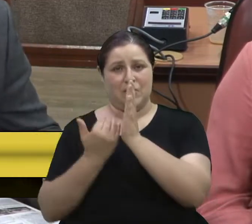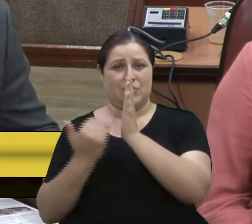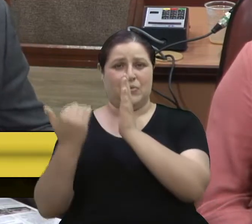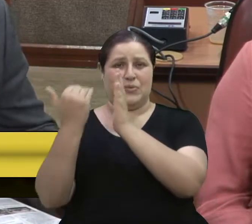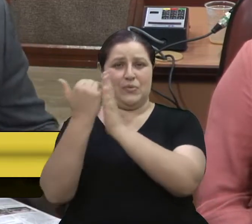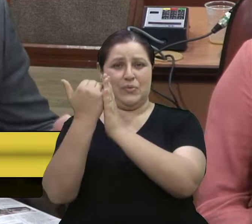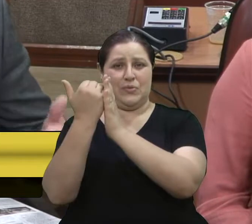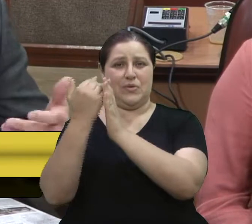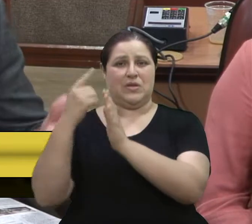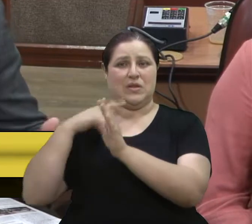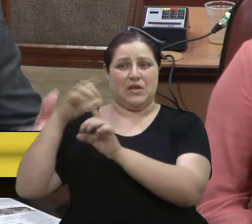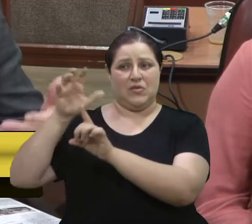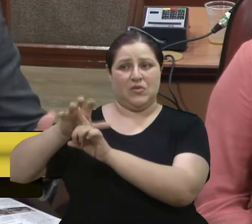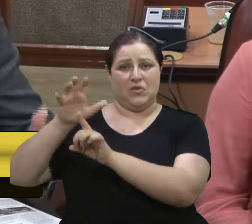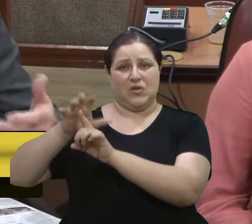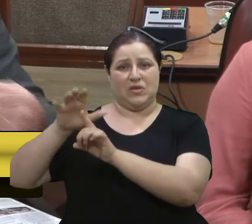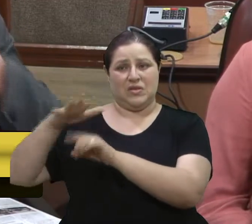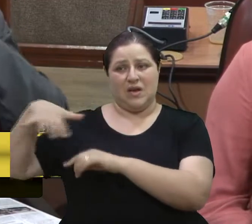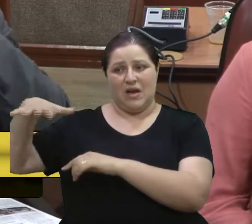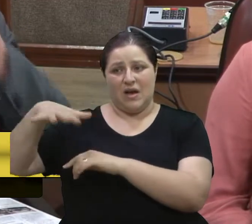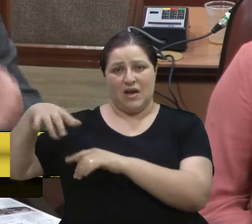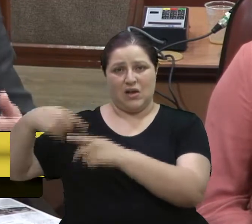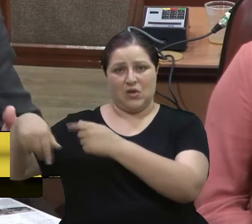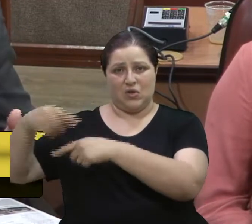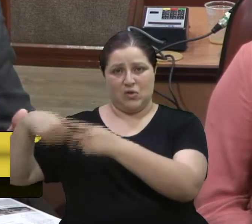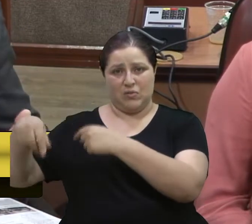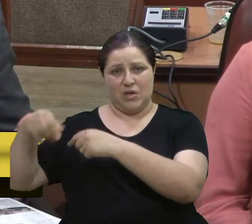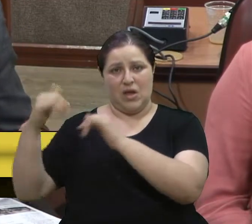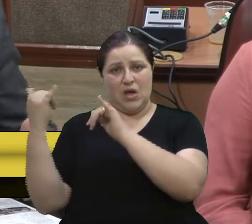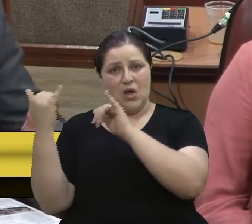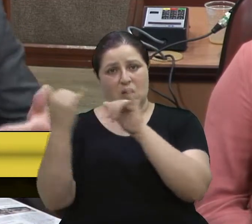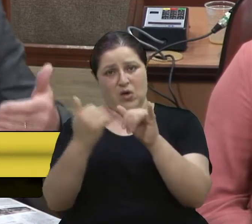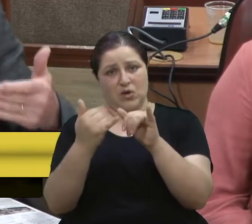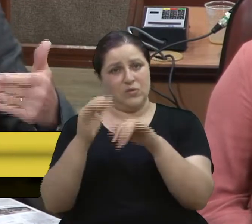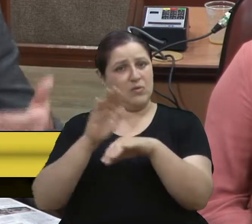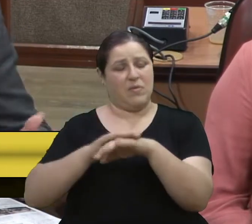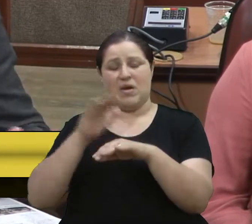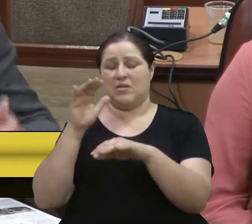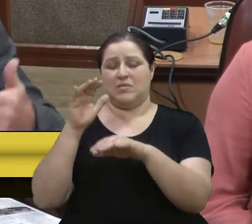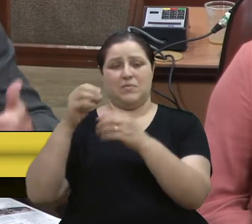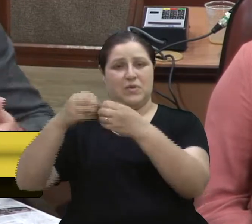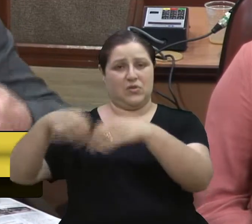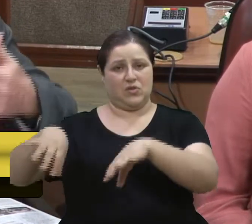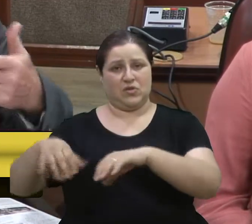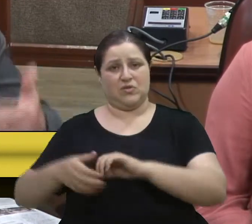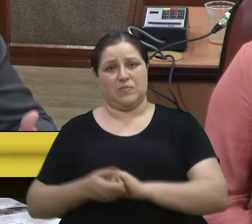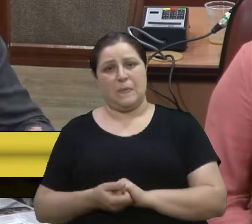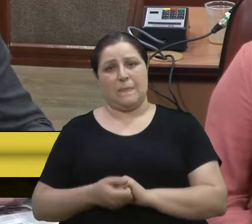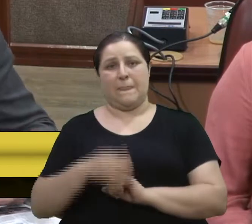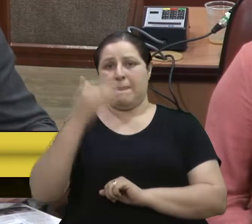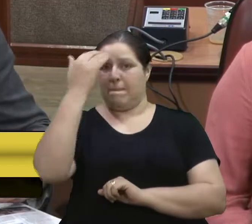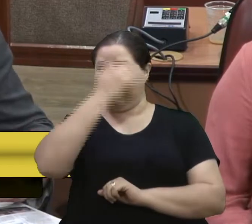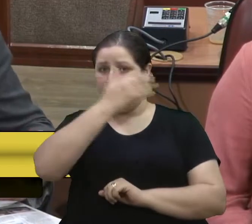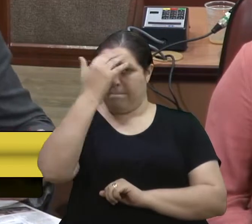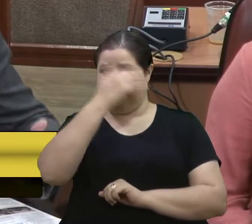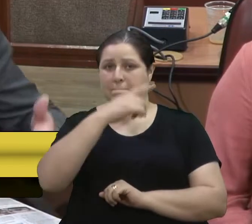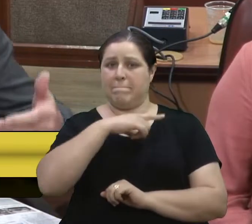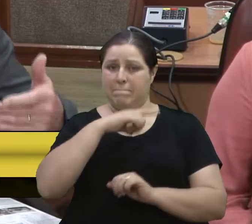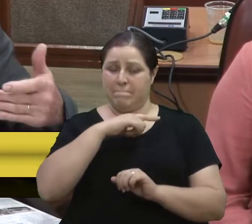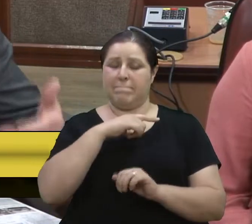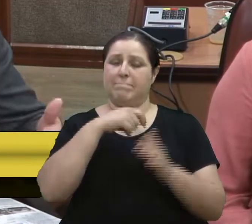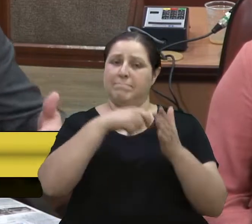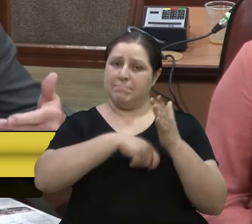da economia. E o transporte coletivo é um dos mais afetados. Nossa. Mas o prefeito está tomando todas as atitudes